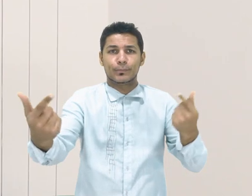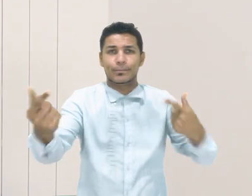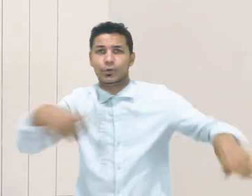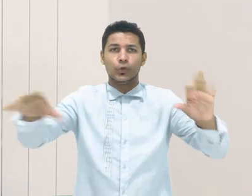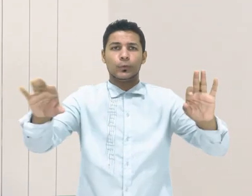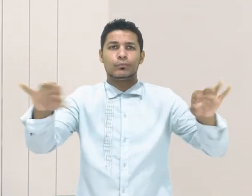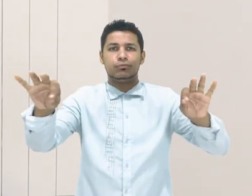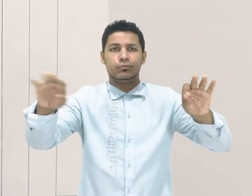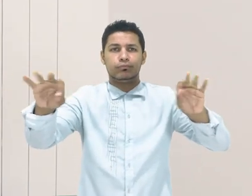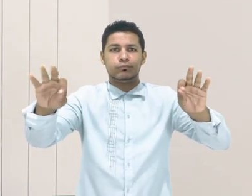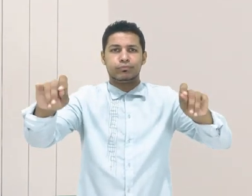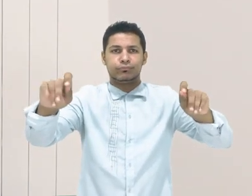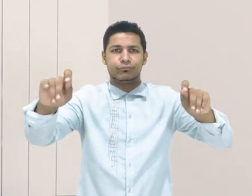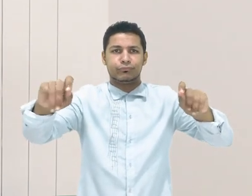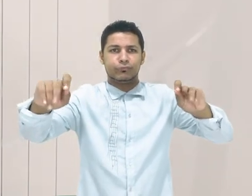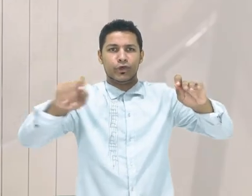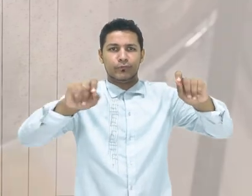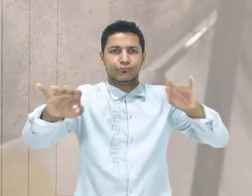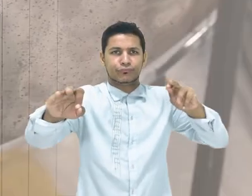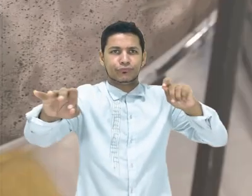O Steel Drum é Amém.